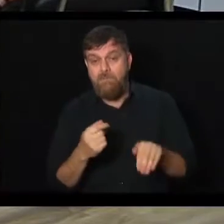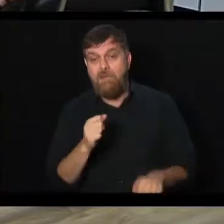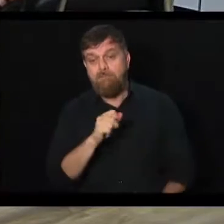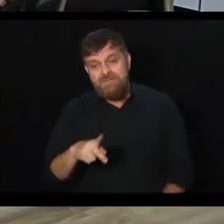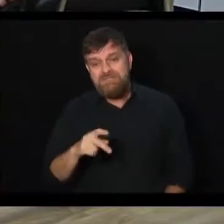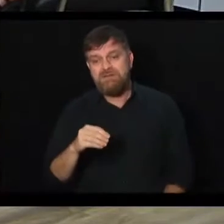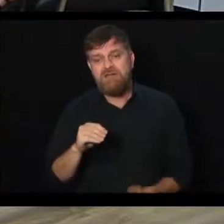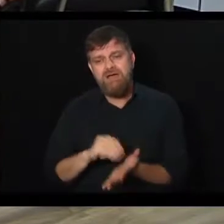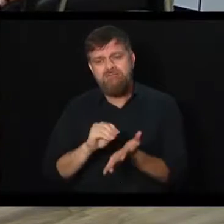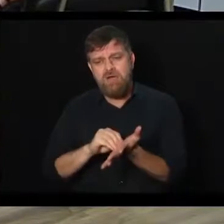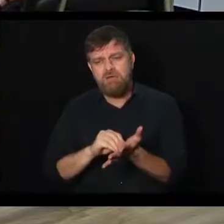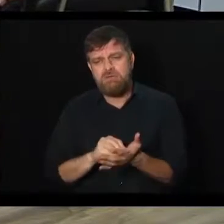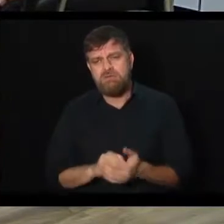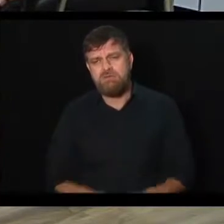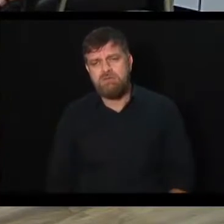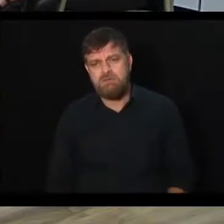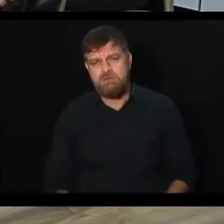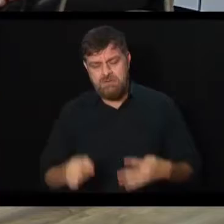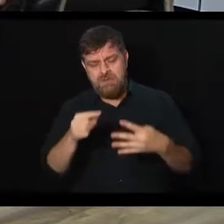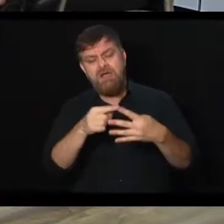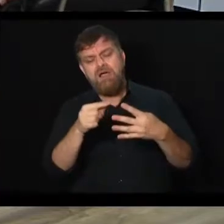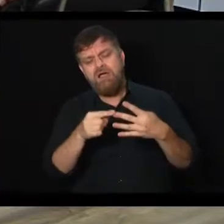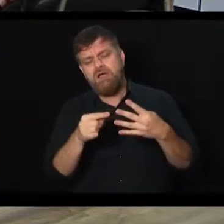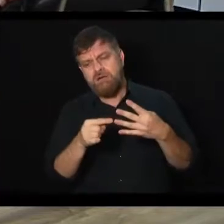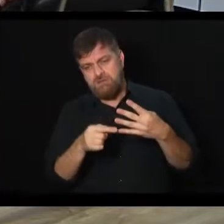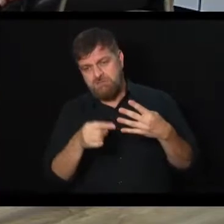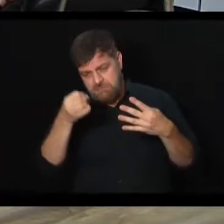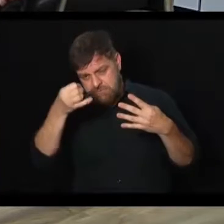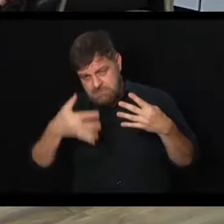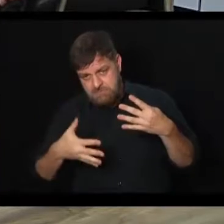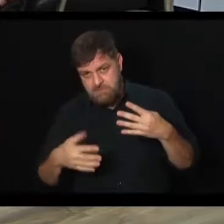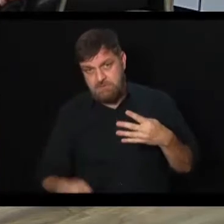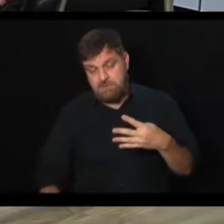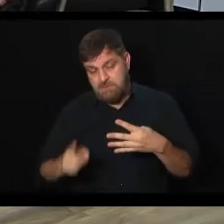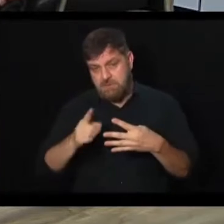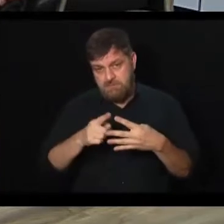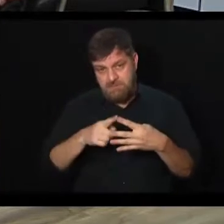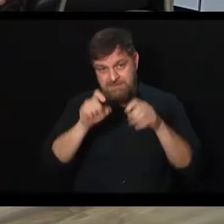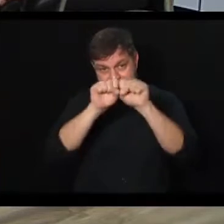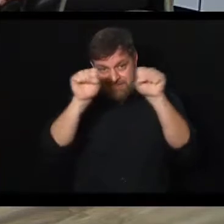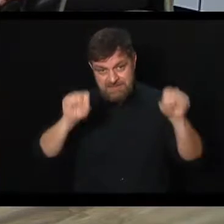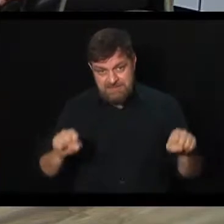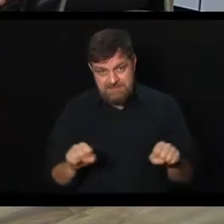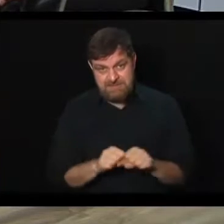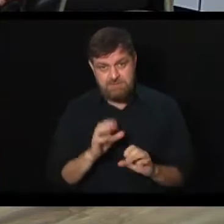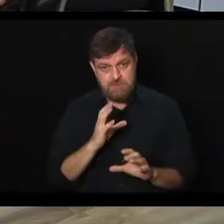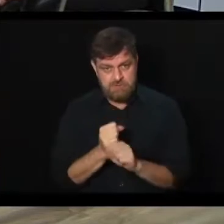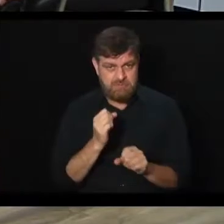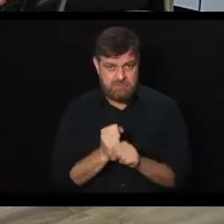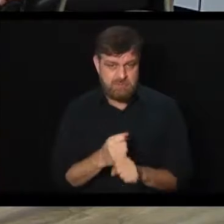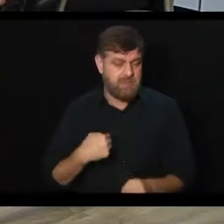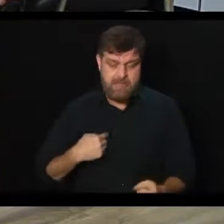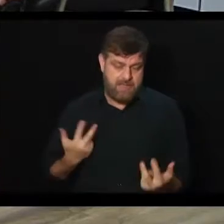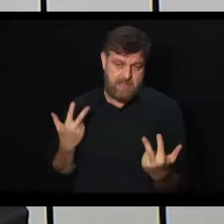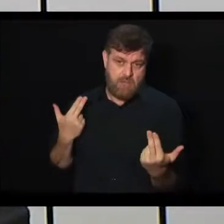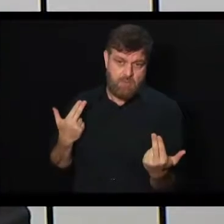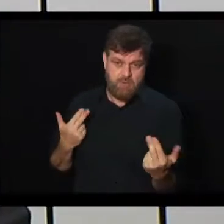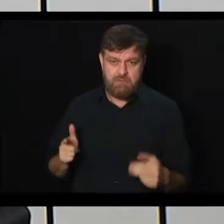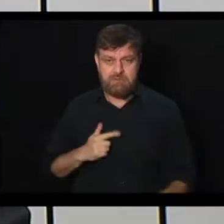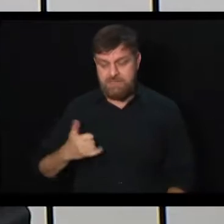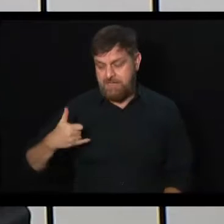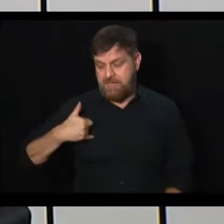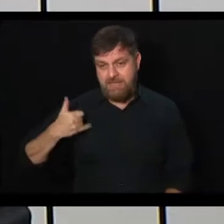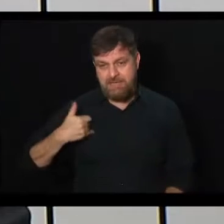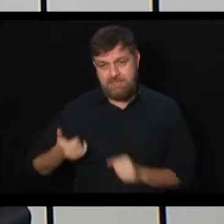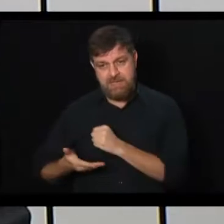é o que cada um desses pontos? Vamos lá. O primeiro, que é o sistema de pontos, é basicamente como funciona a aposentadoria hoje. Você vai somar a idade